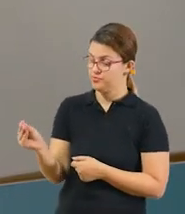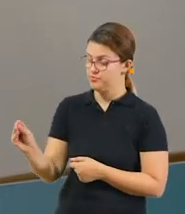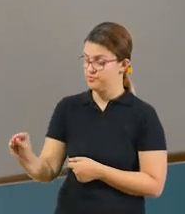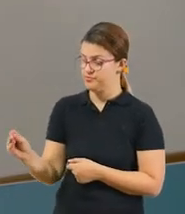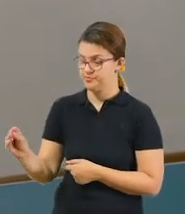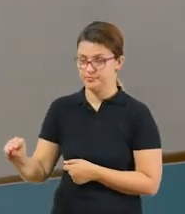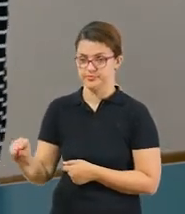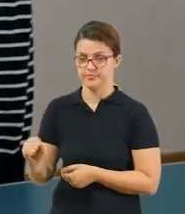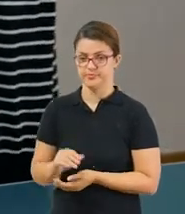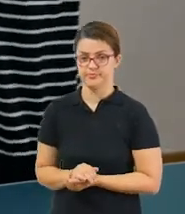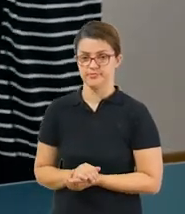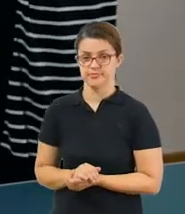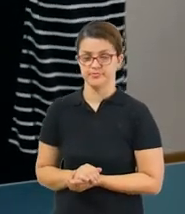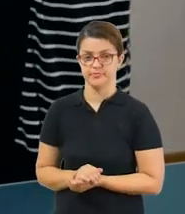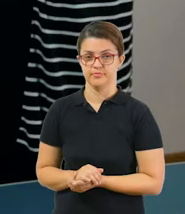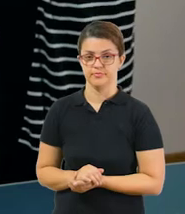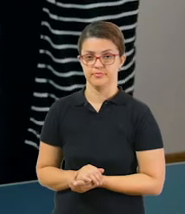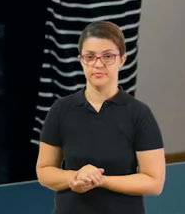frente.